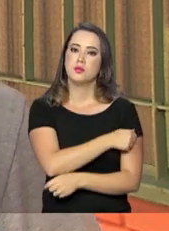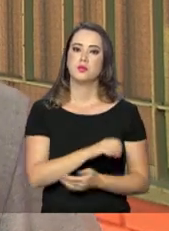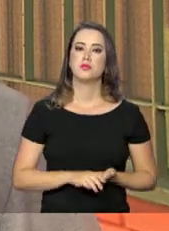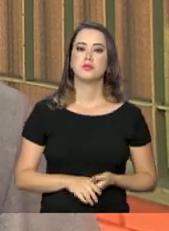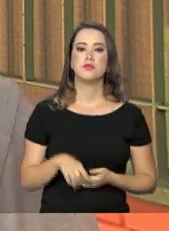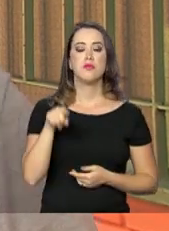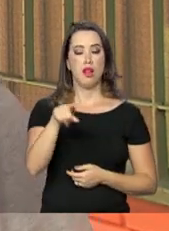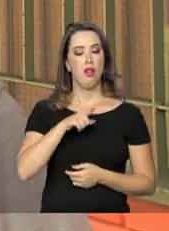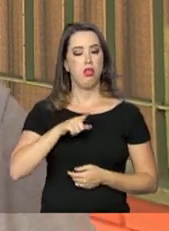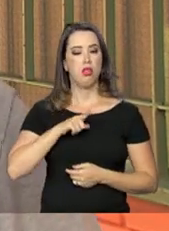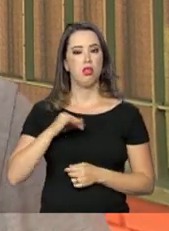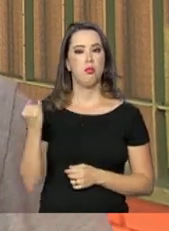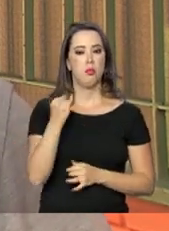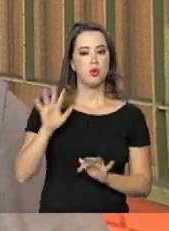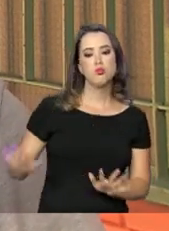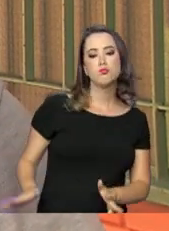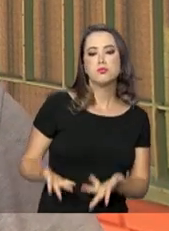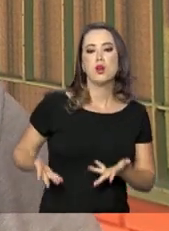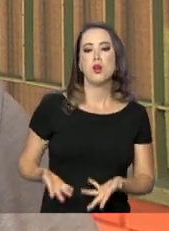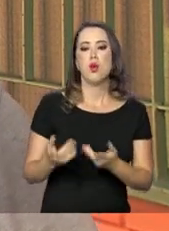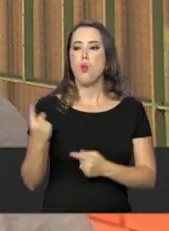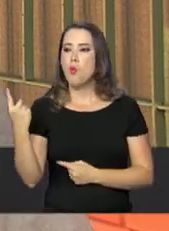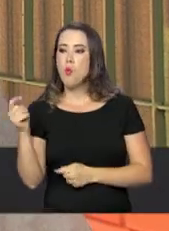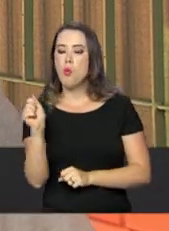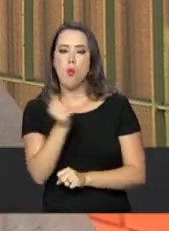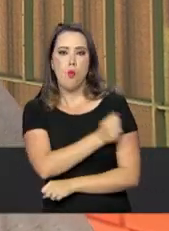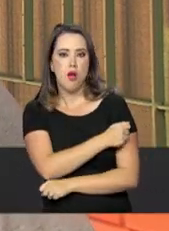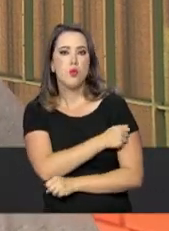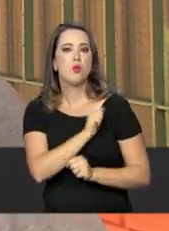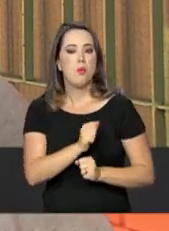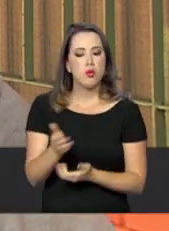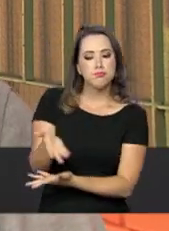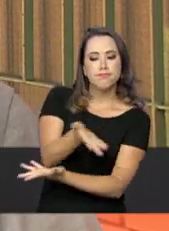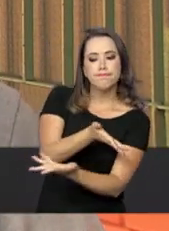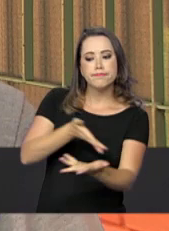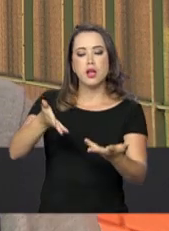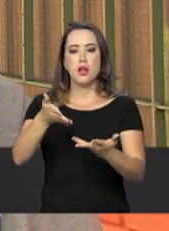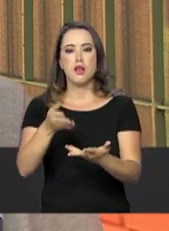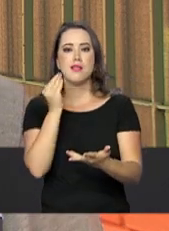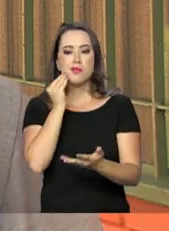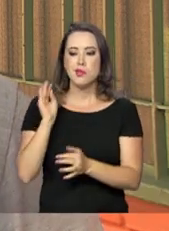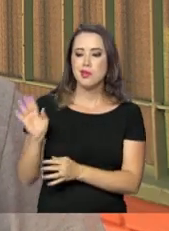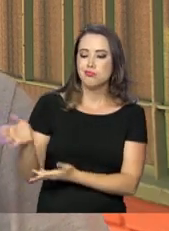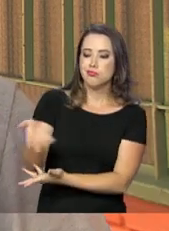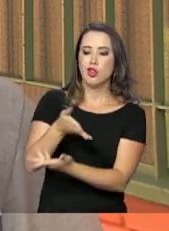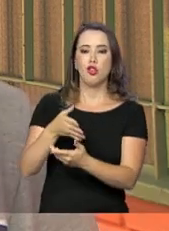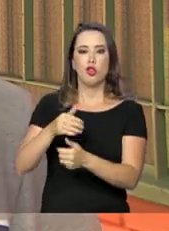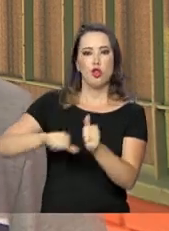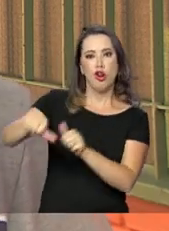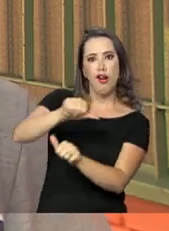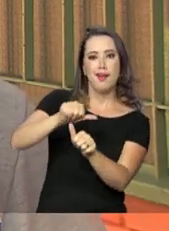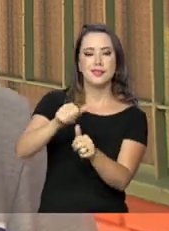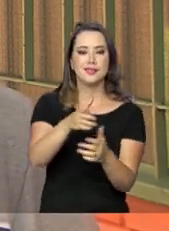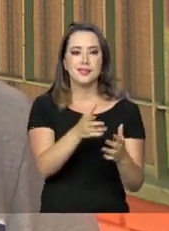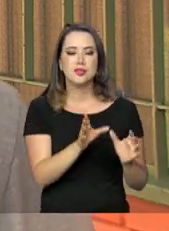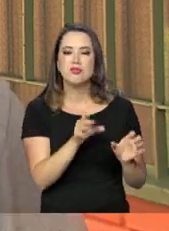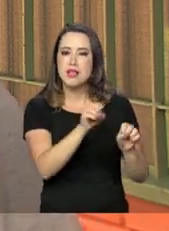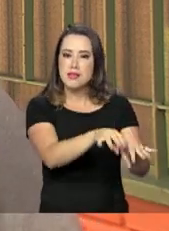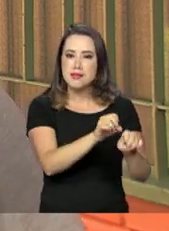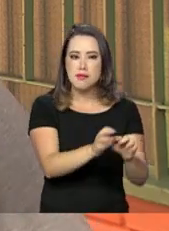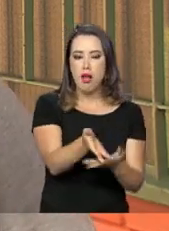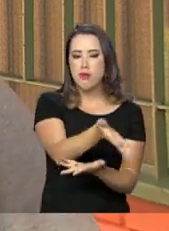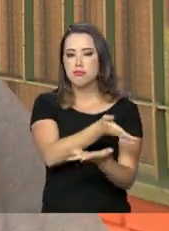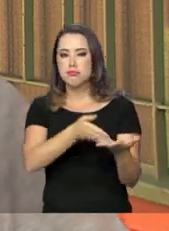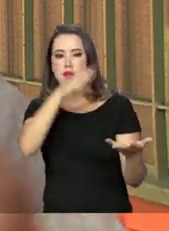estimulante, né, um aluno pode estimular o outro, que assim, é, passar, né, a aprimorar um pouco mais o conhecimento,